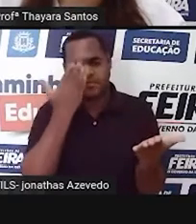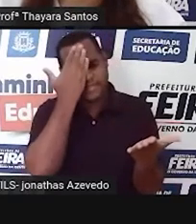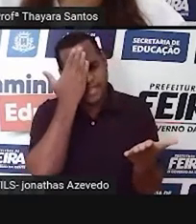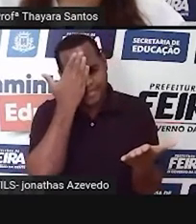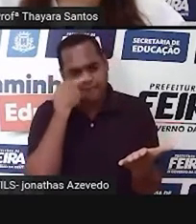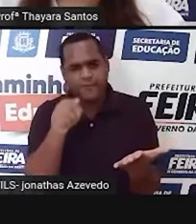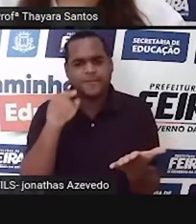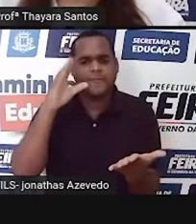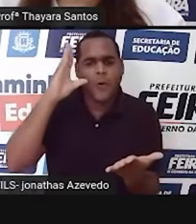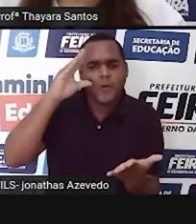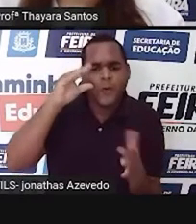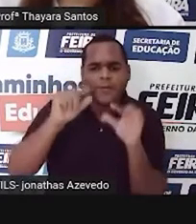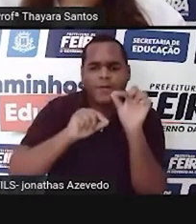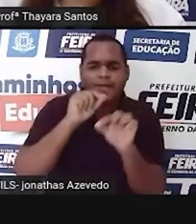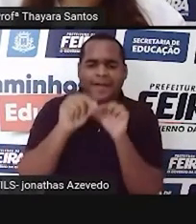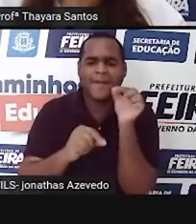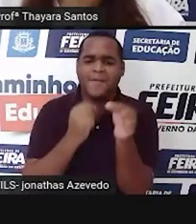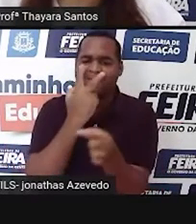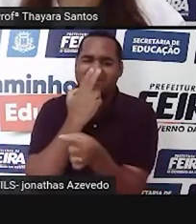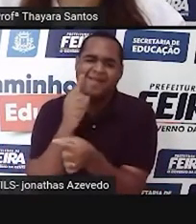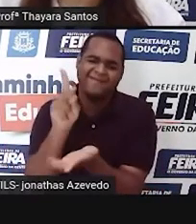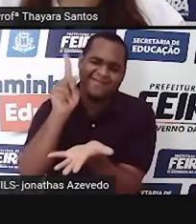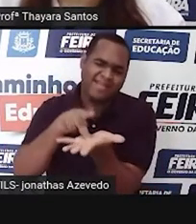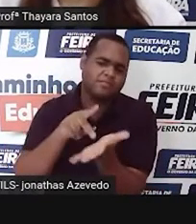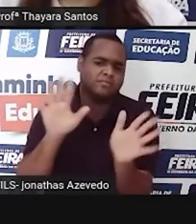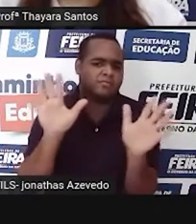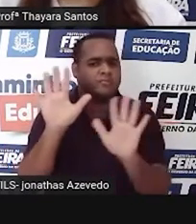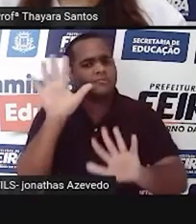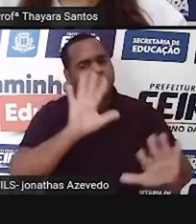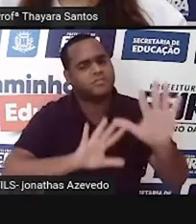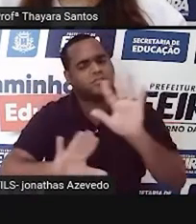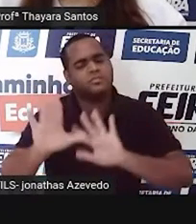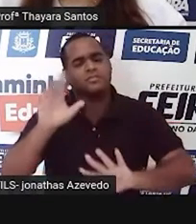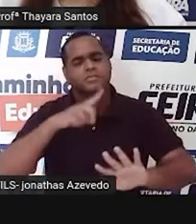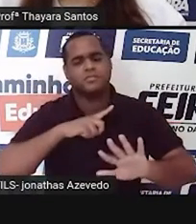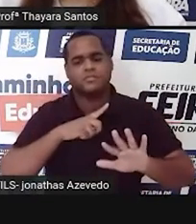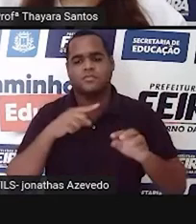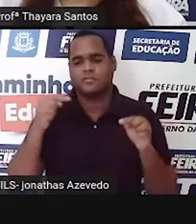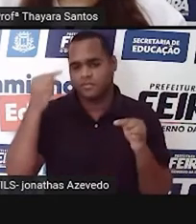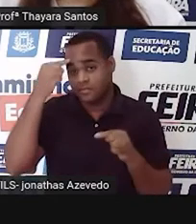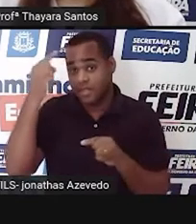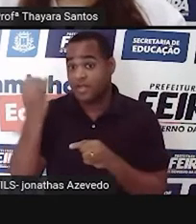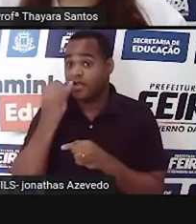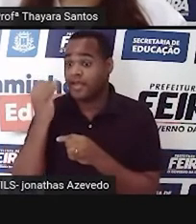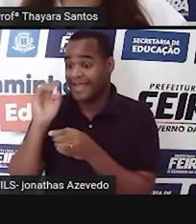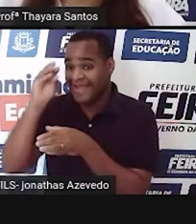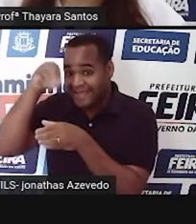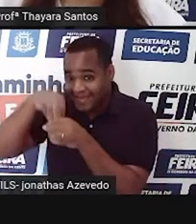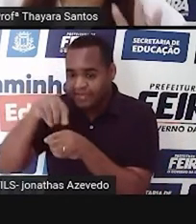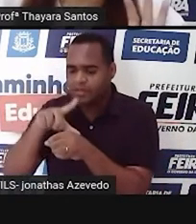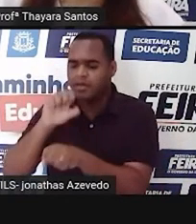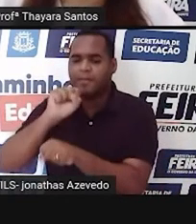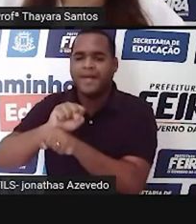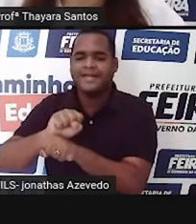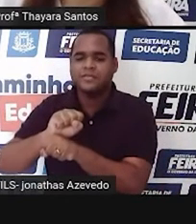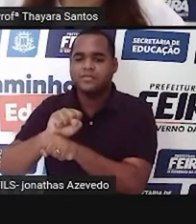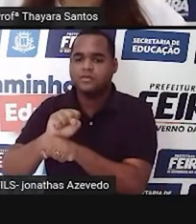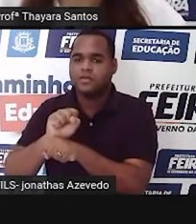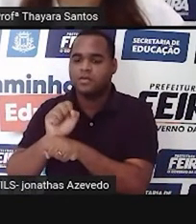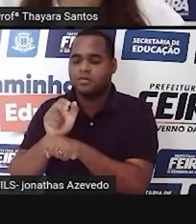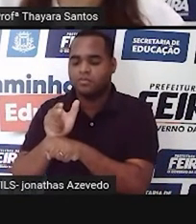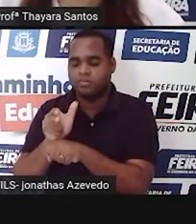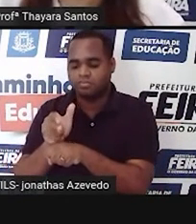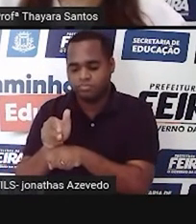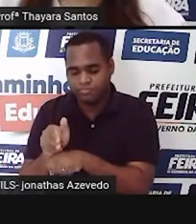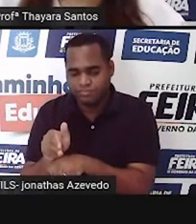não ficarem reproduzindo coisas que não são verdadeiras. E justamente quando esse pênis está em repouso, aí ele volta para o